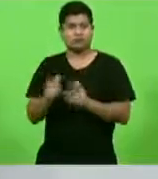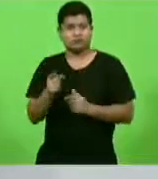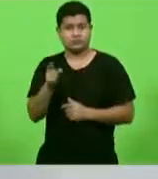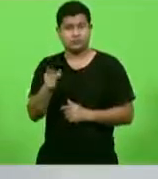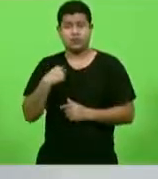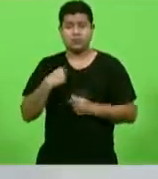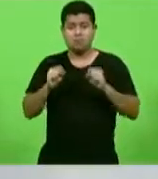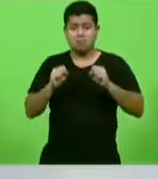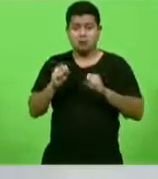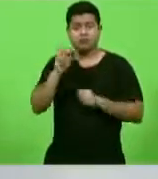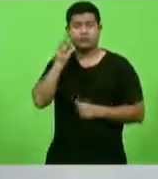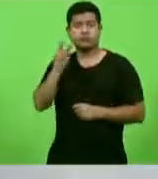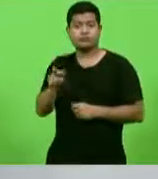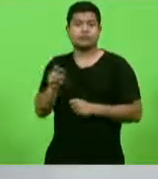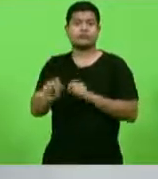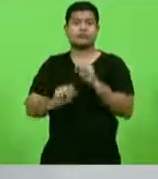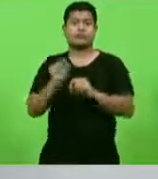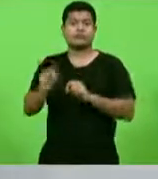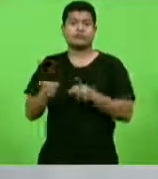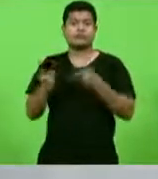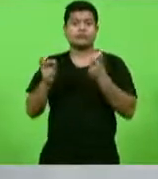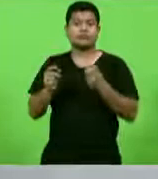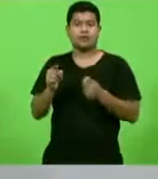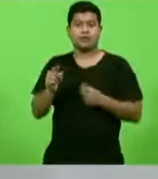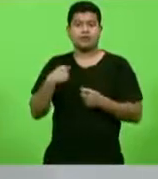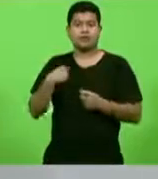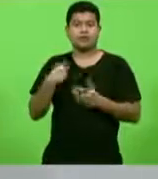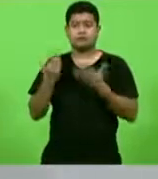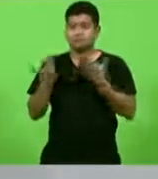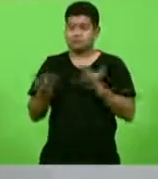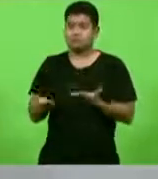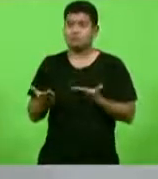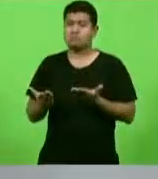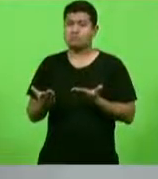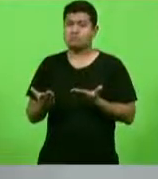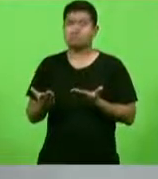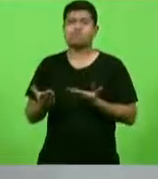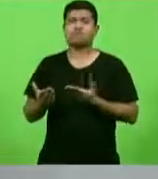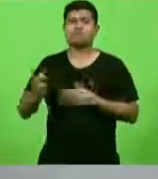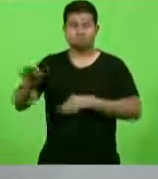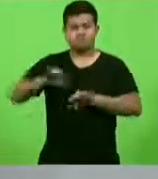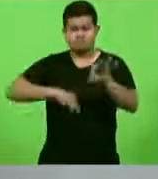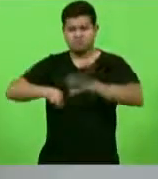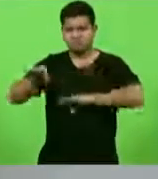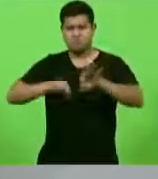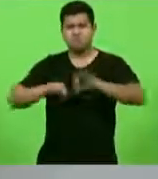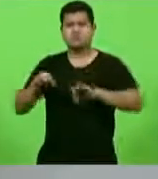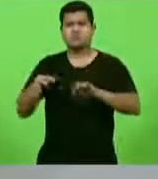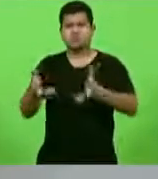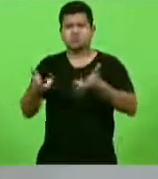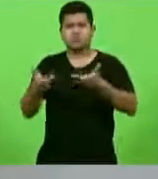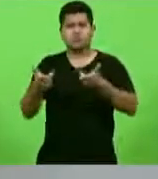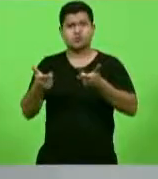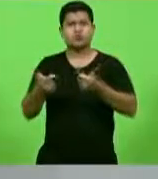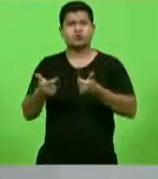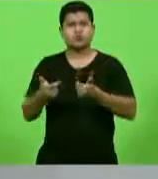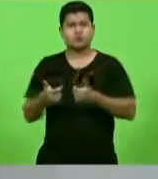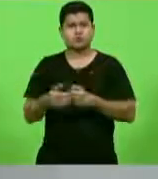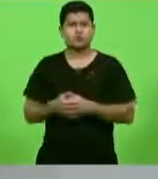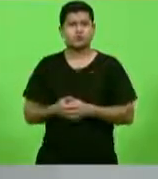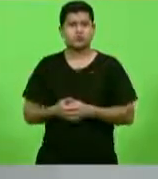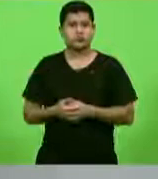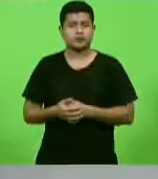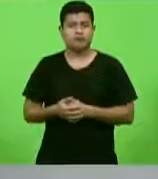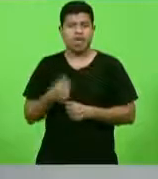podem verificar o quanto esse material foi feito com tamanha qualidade. Eu tive o